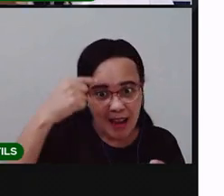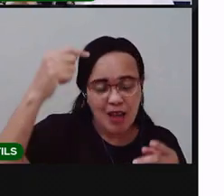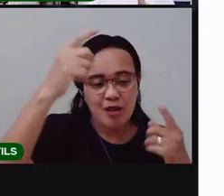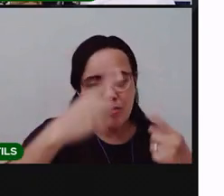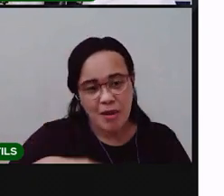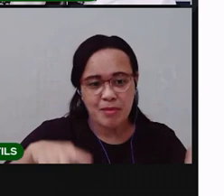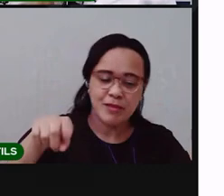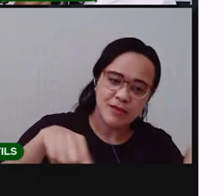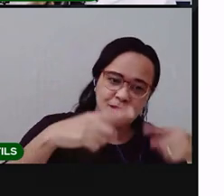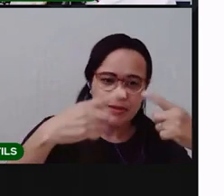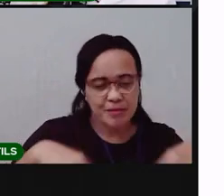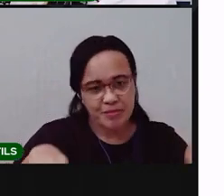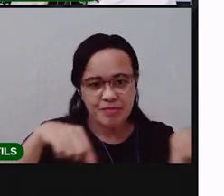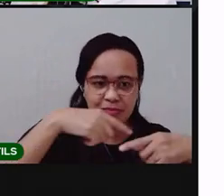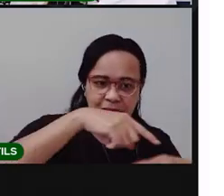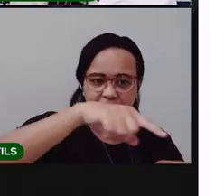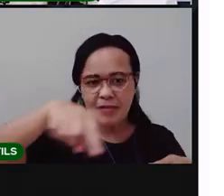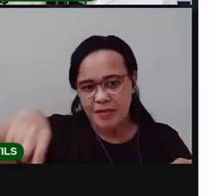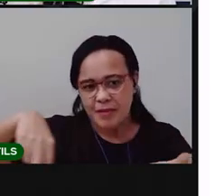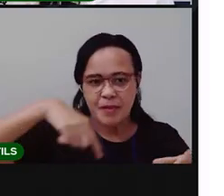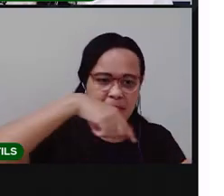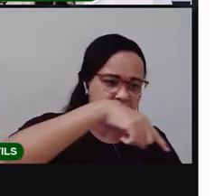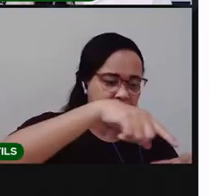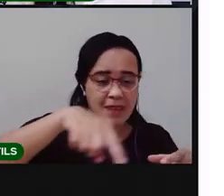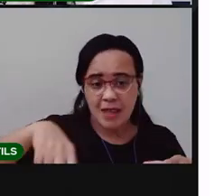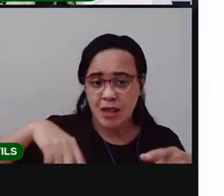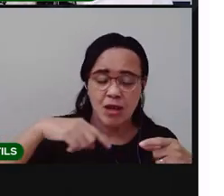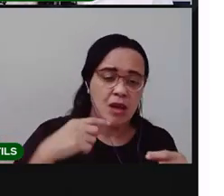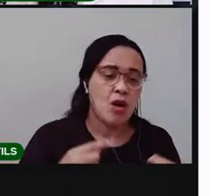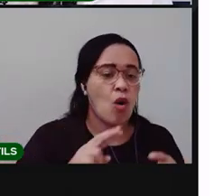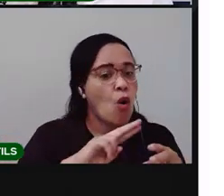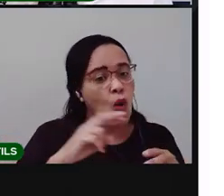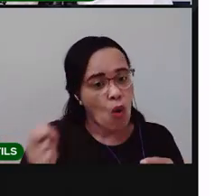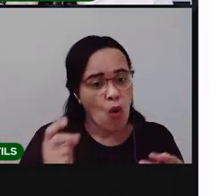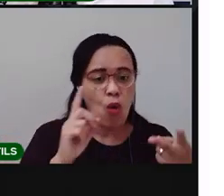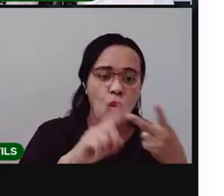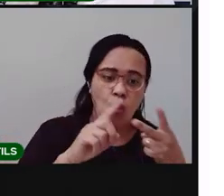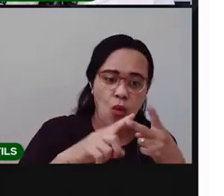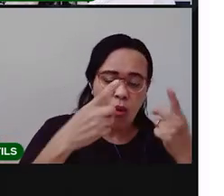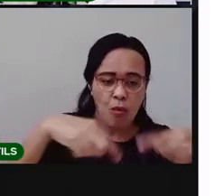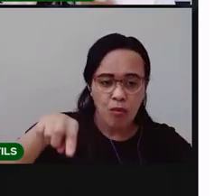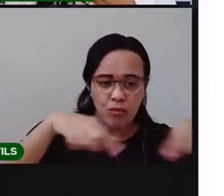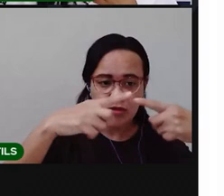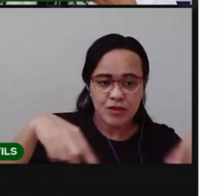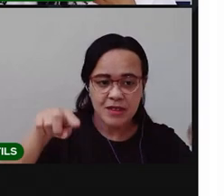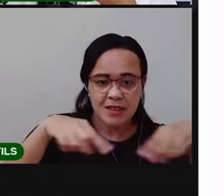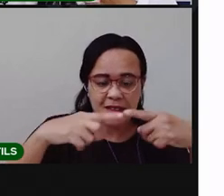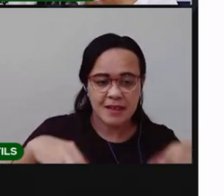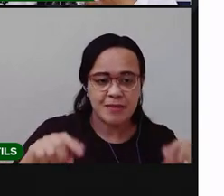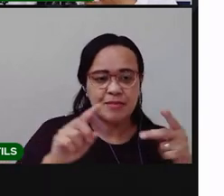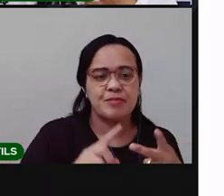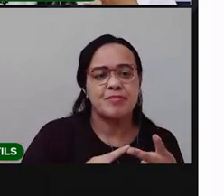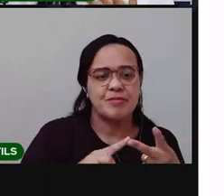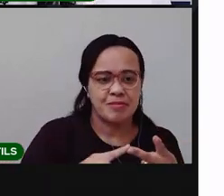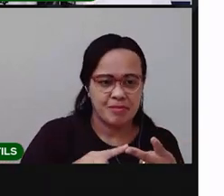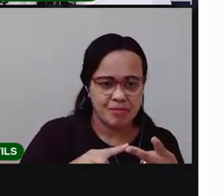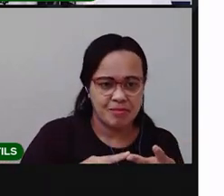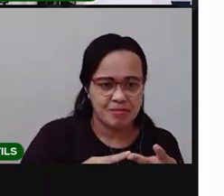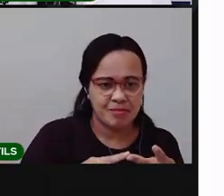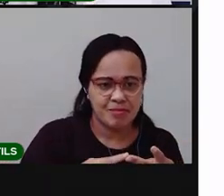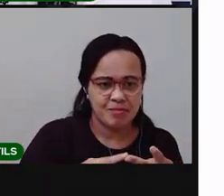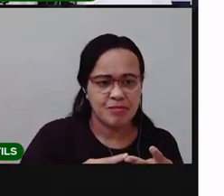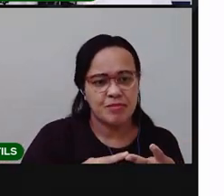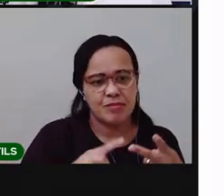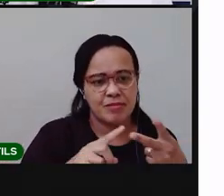cirandinha, vamos todos cirandar. Ou aquela outra música, ou